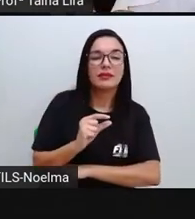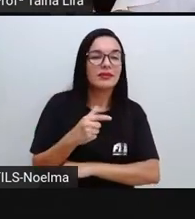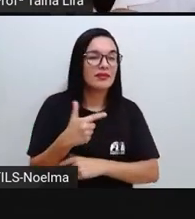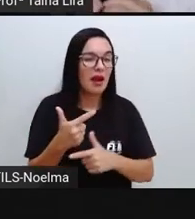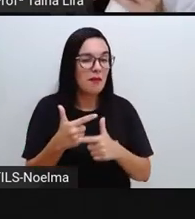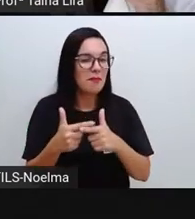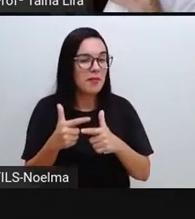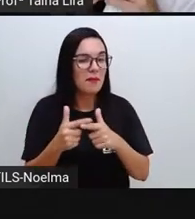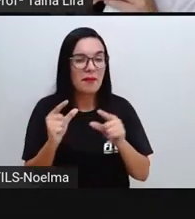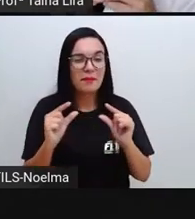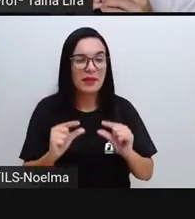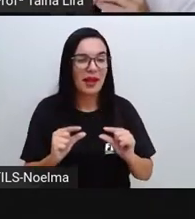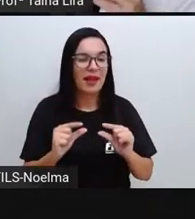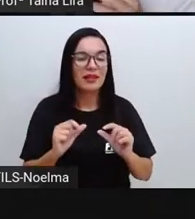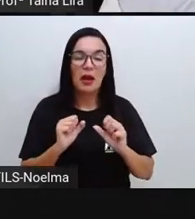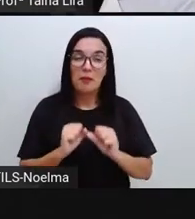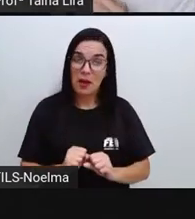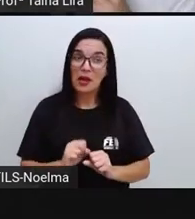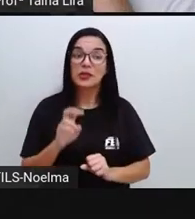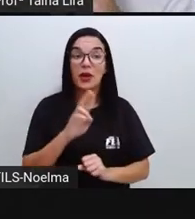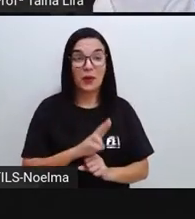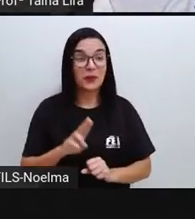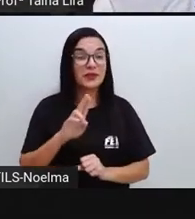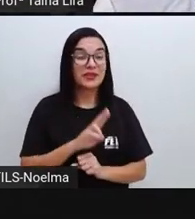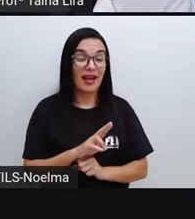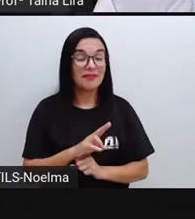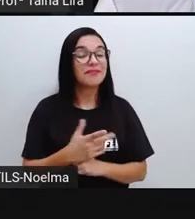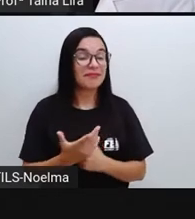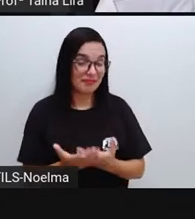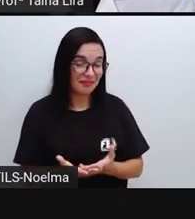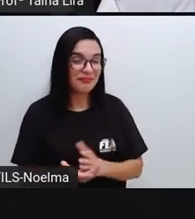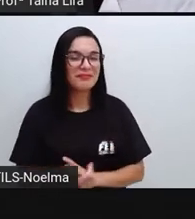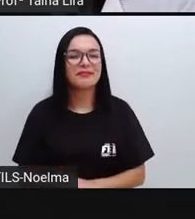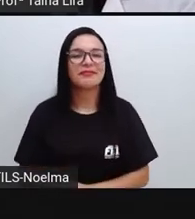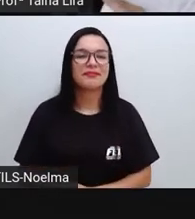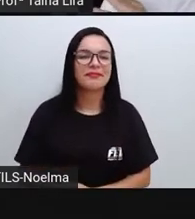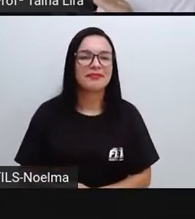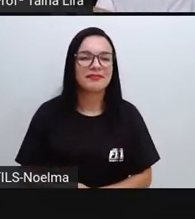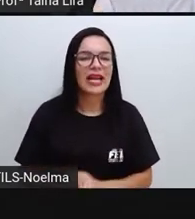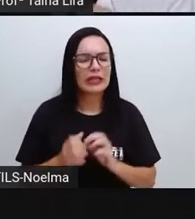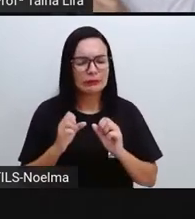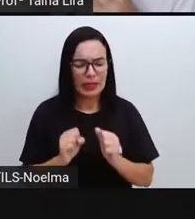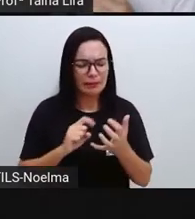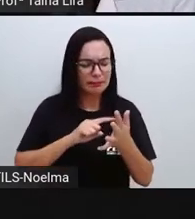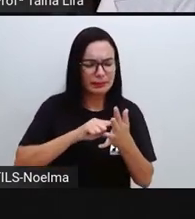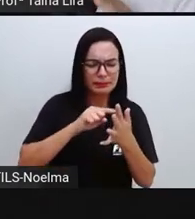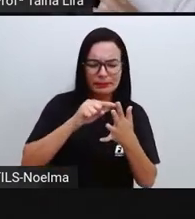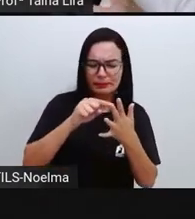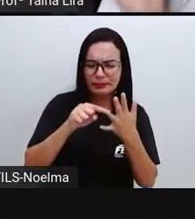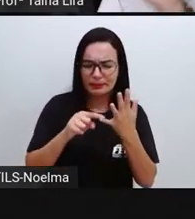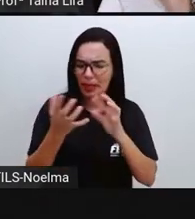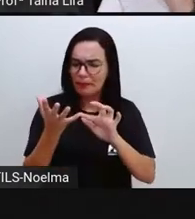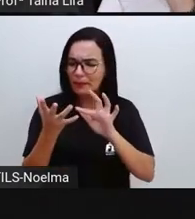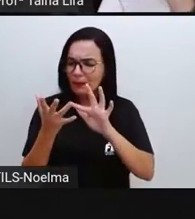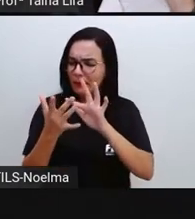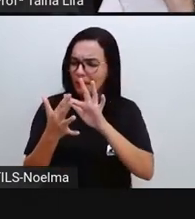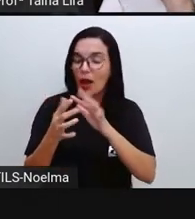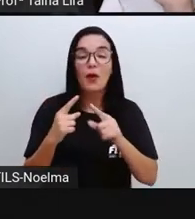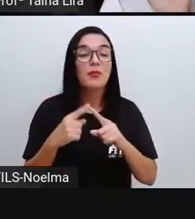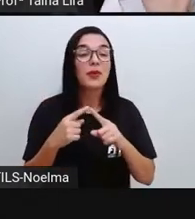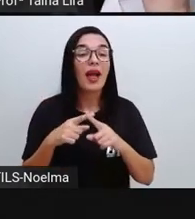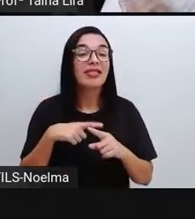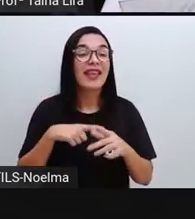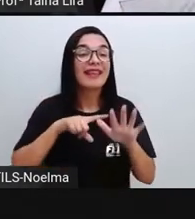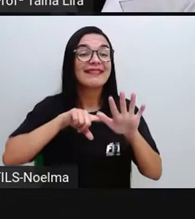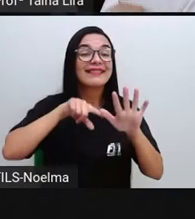probleminha, que tem esses números mais baixos, tá? Então, esses números aí, 10, porque nós temos, ó,